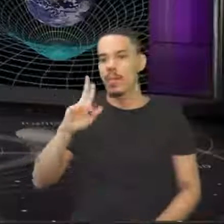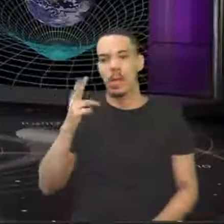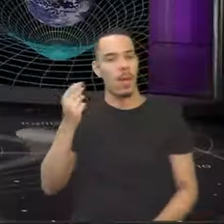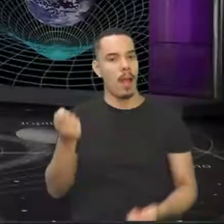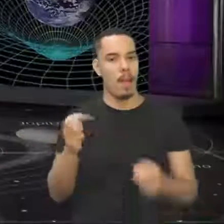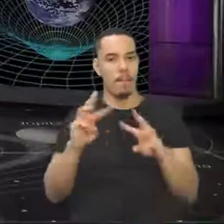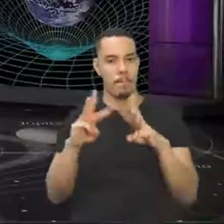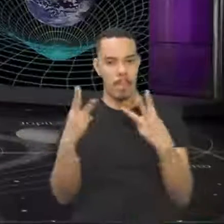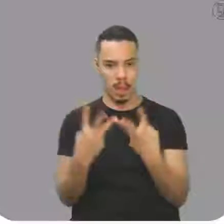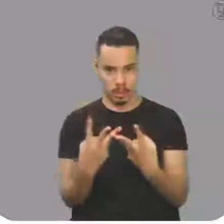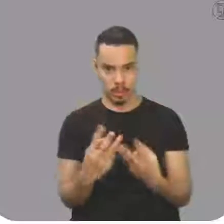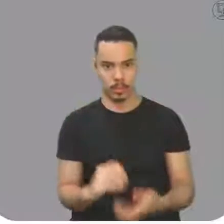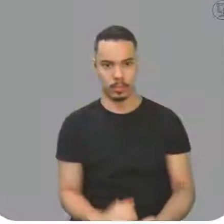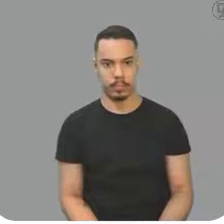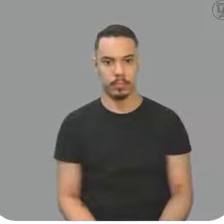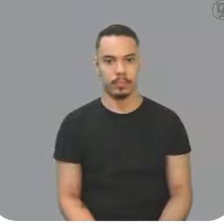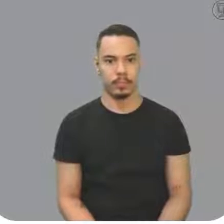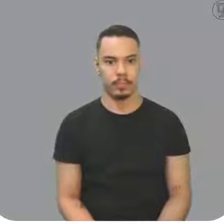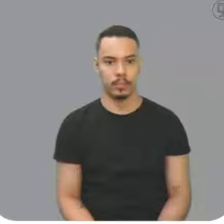massa. Então, vamos lá.